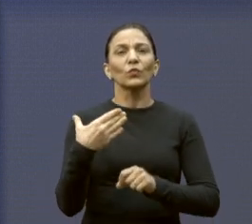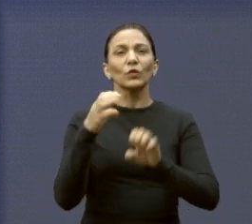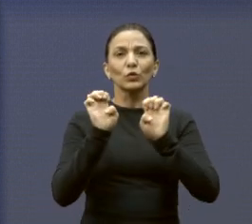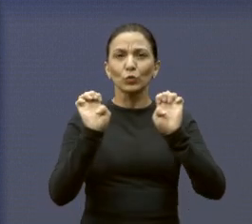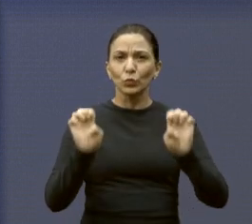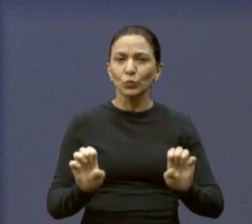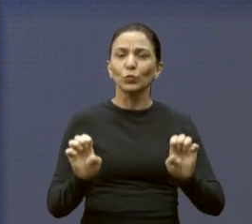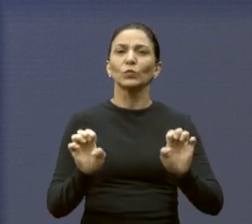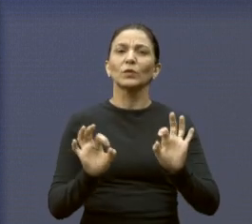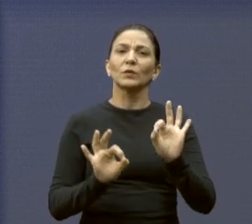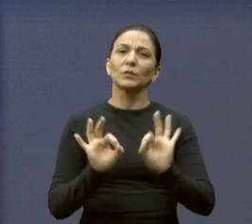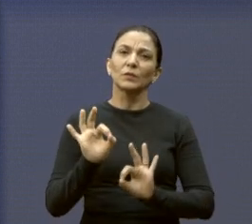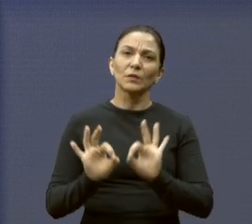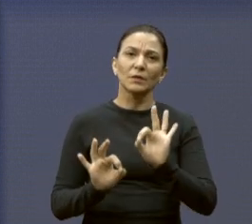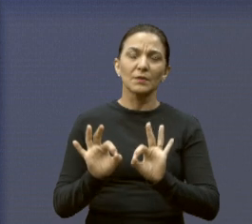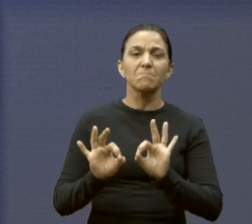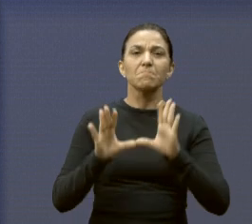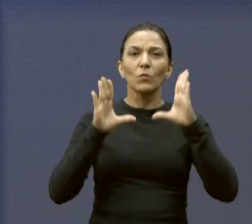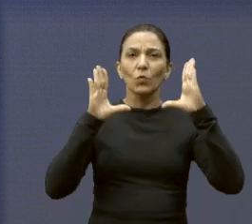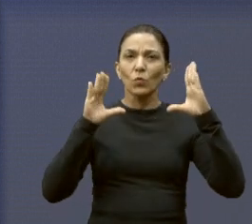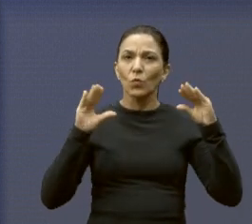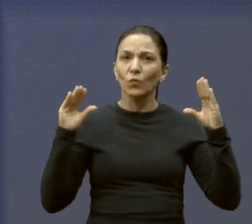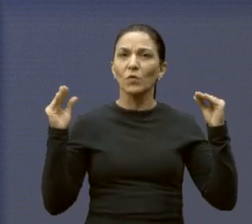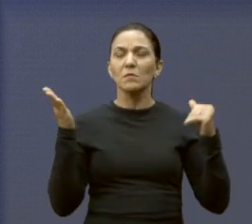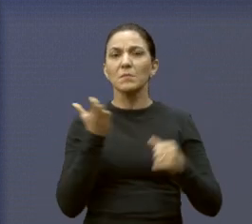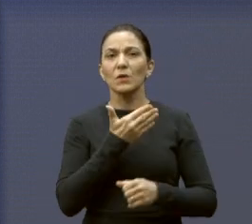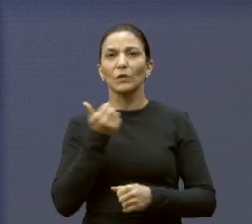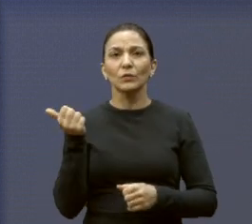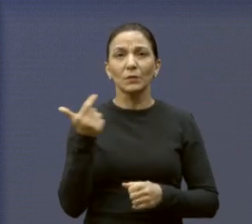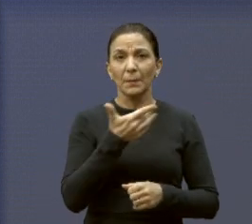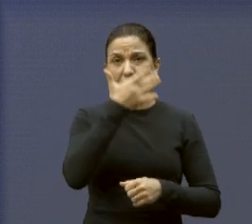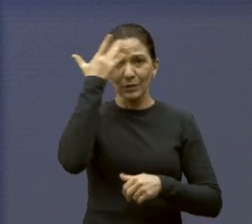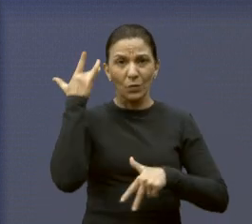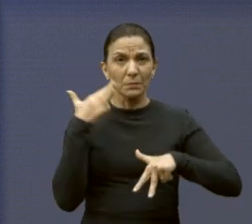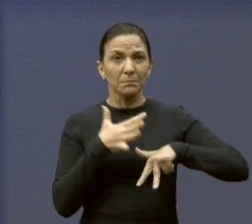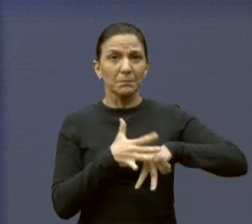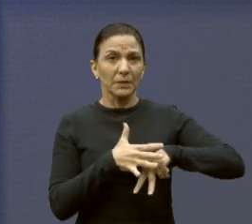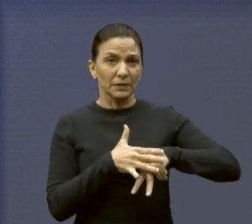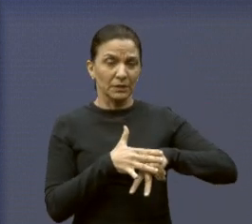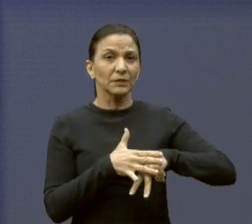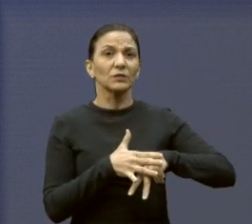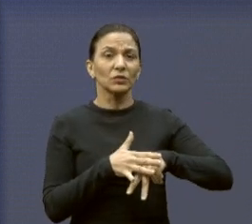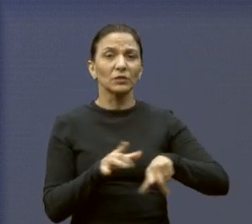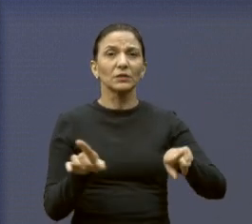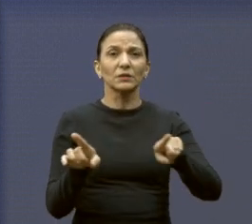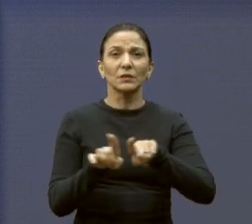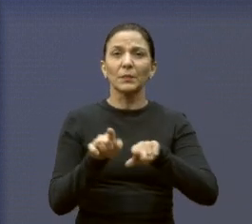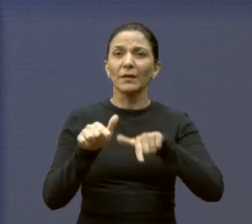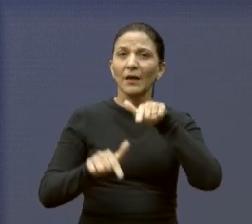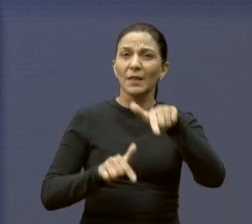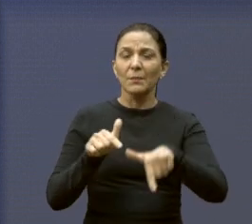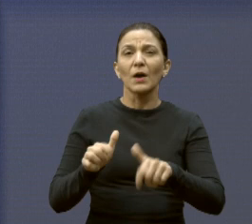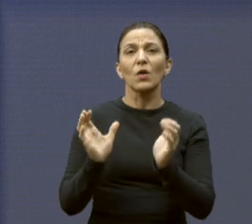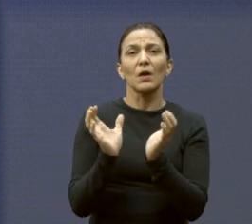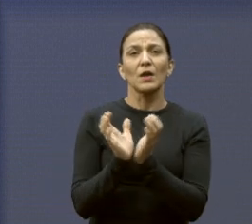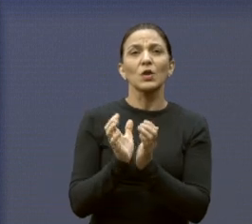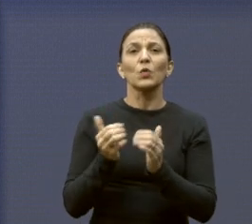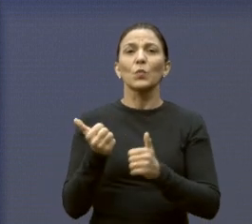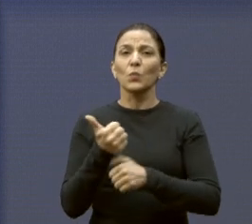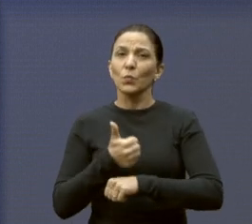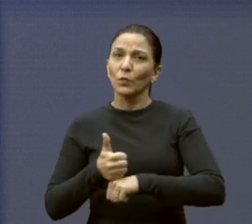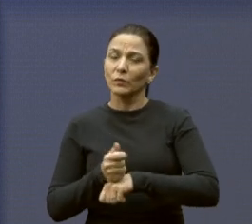estrutura, garantindo maior comunidade, conforto aos pacientes e melhores condições de trabalho para a equipe de